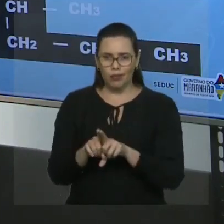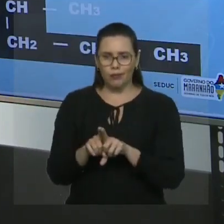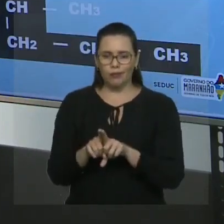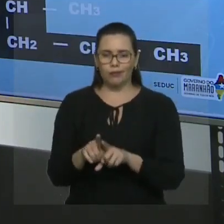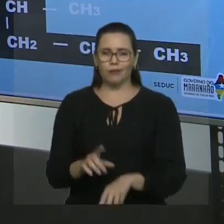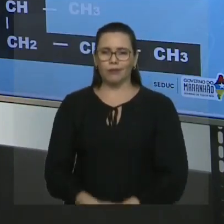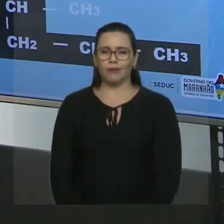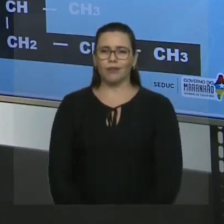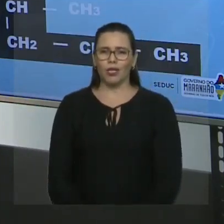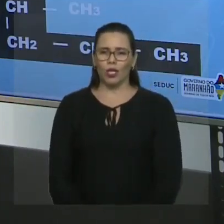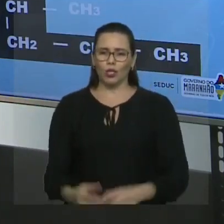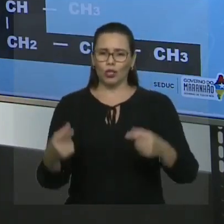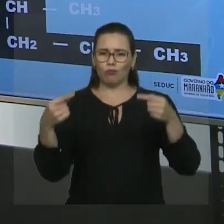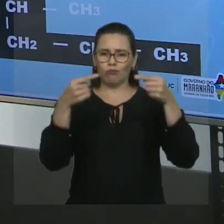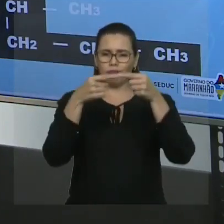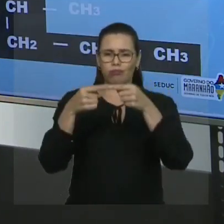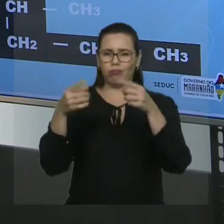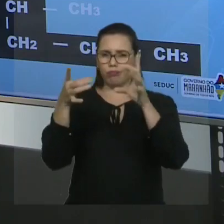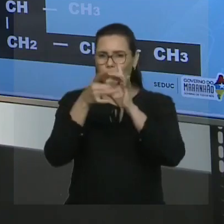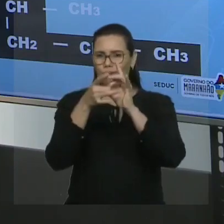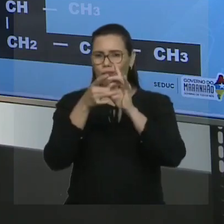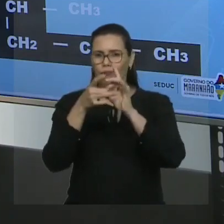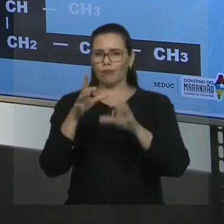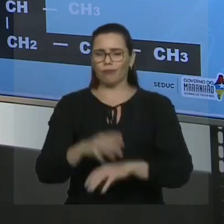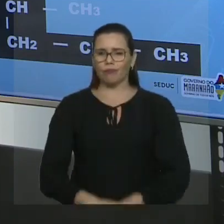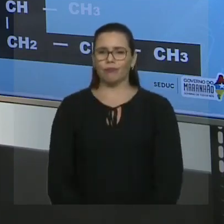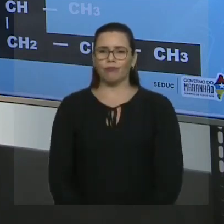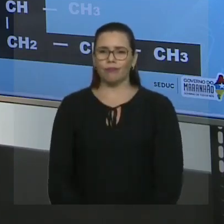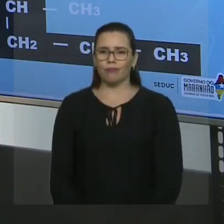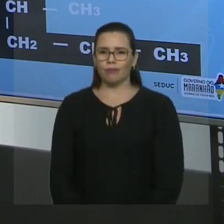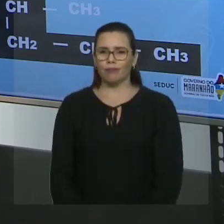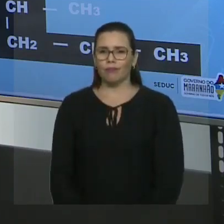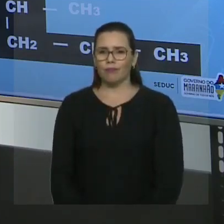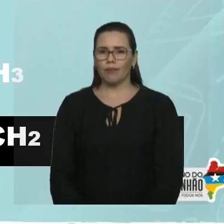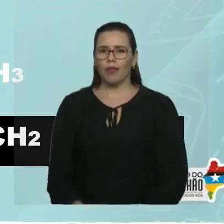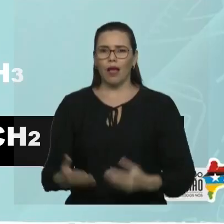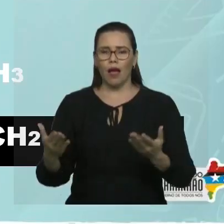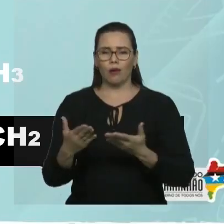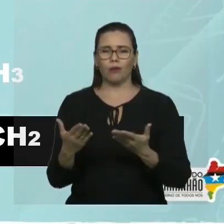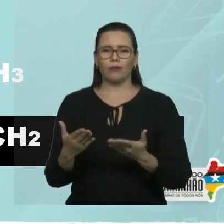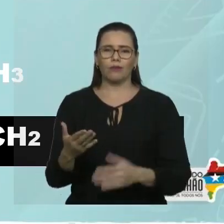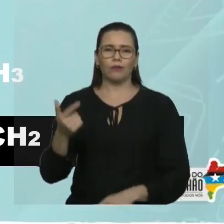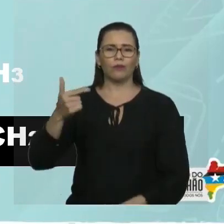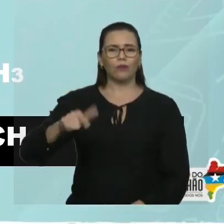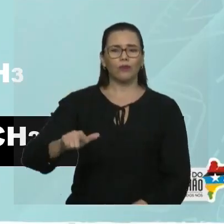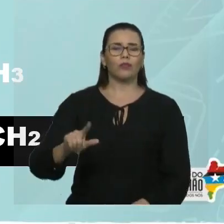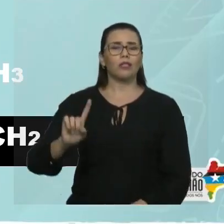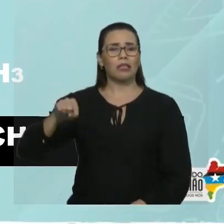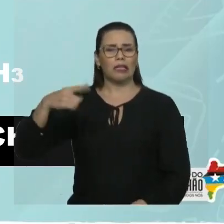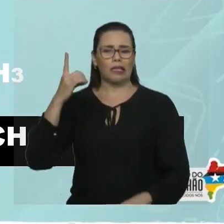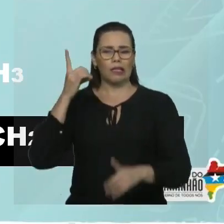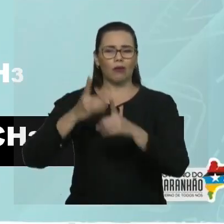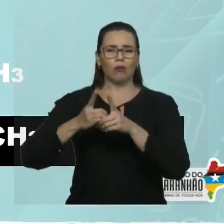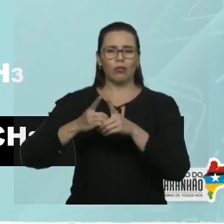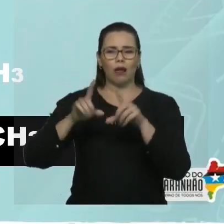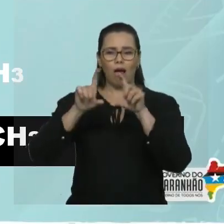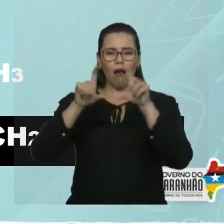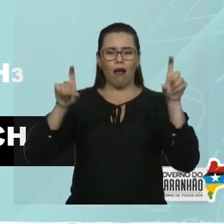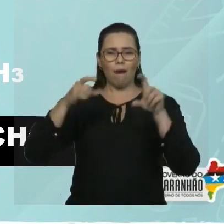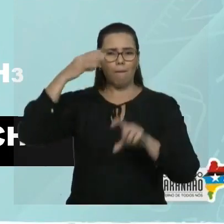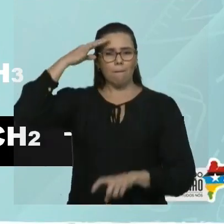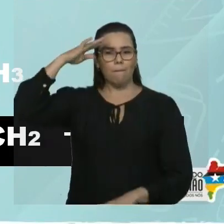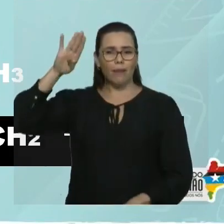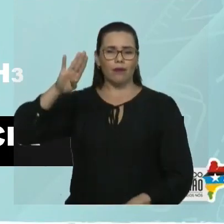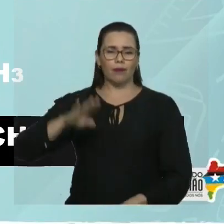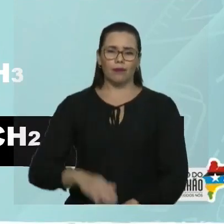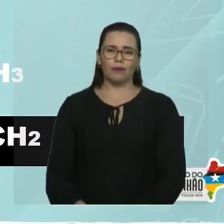Neste outro exemplo, quais são os radicais? Ah, tá. Depois que você acha a cadeia principal, no nosso segundo